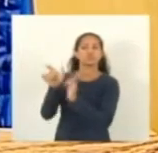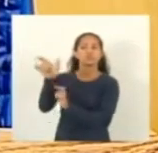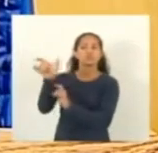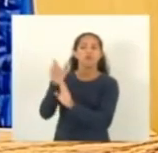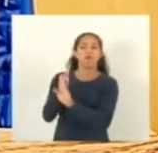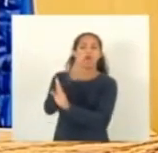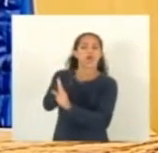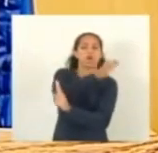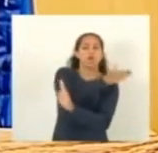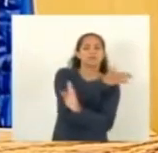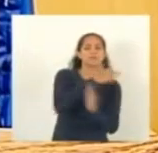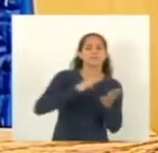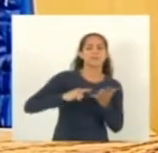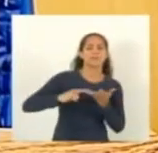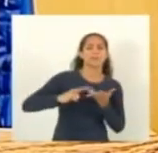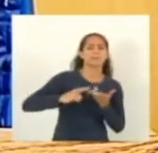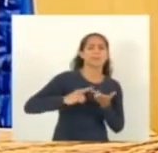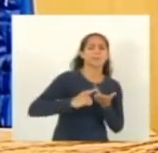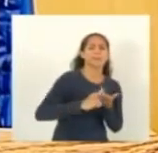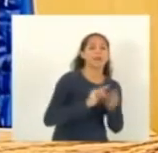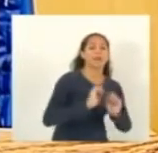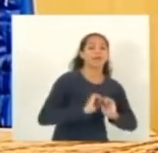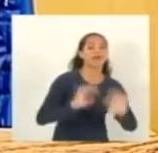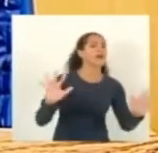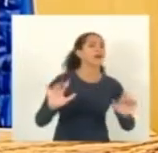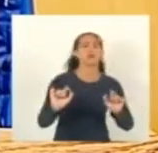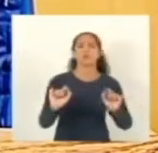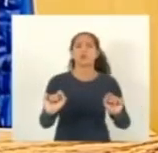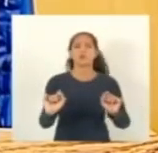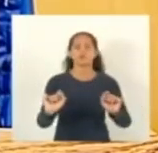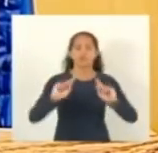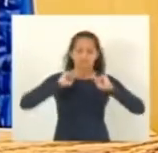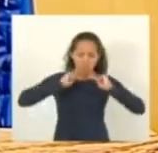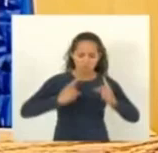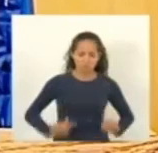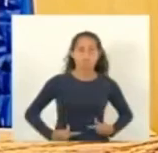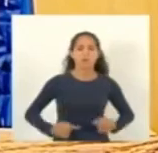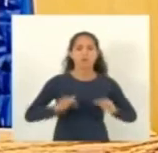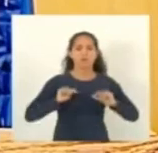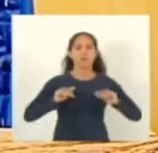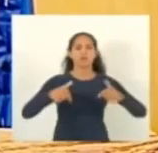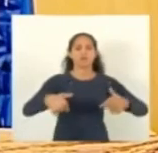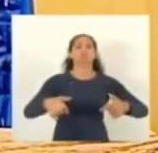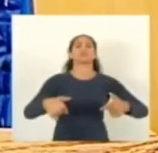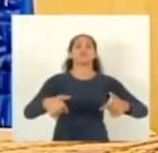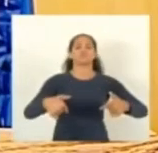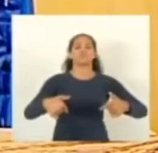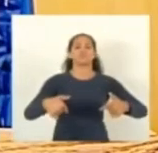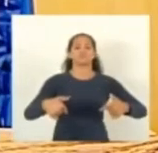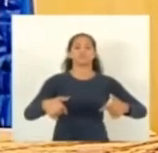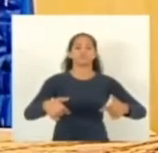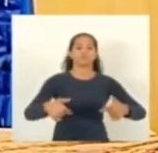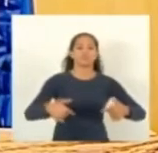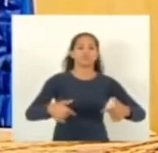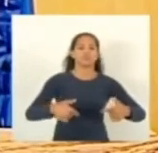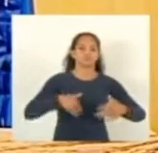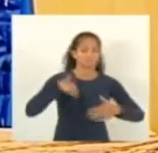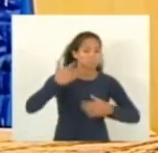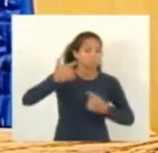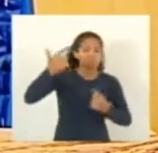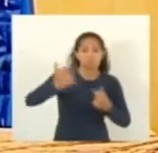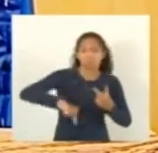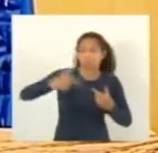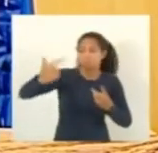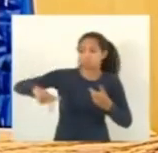infinidade de questões muito claramente humanas né e como isso se repete nas